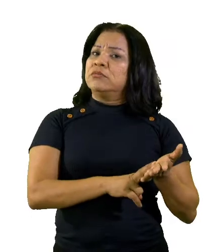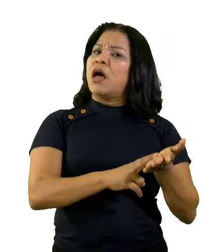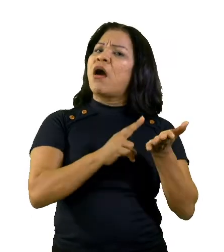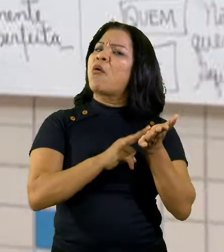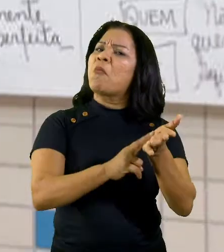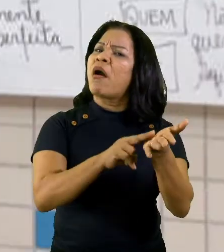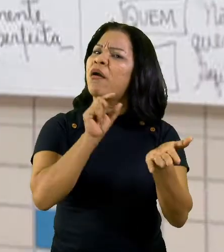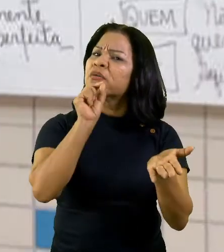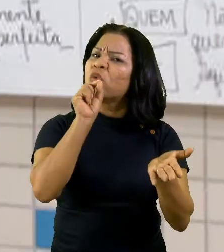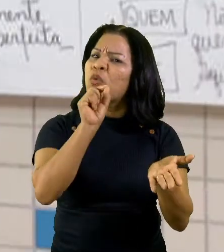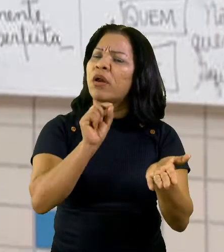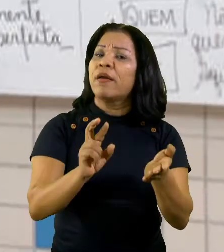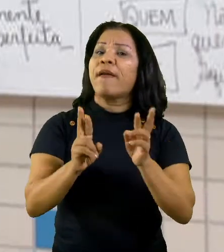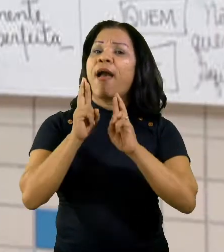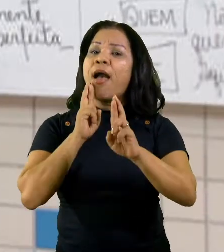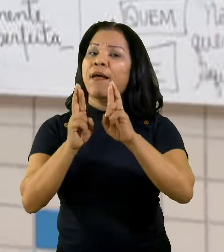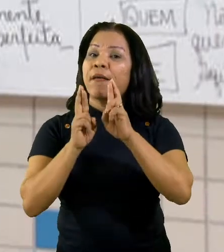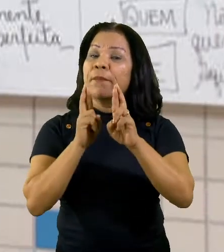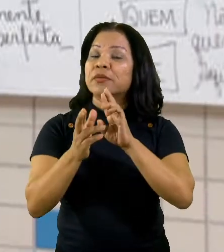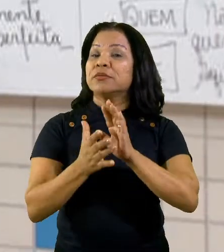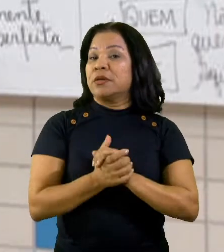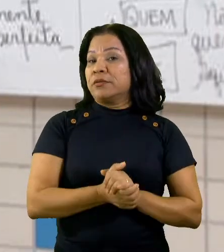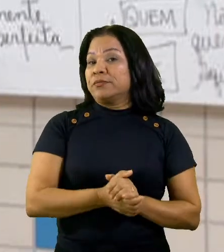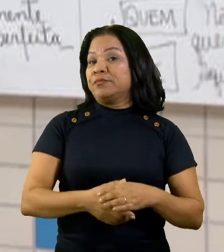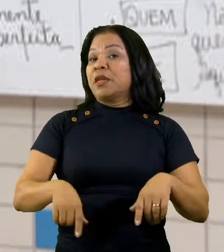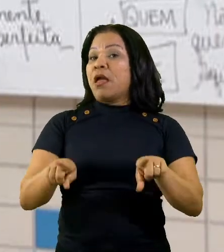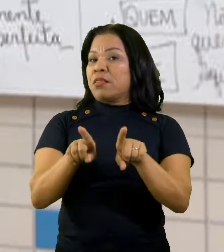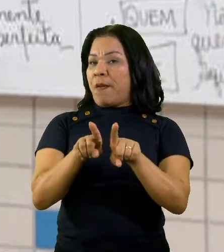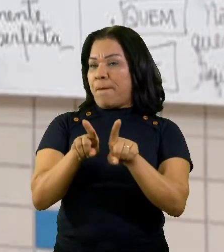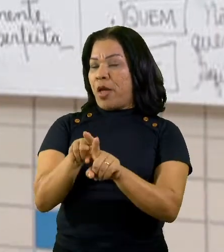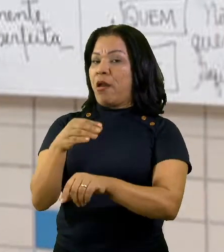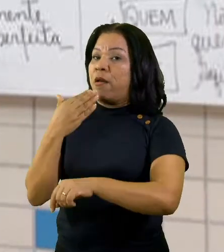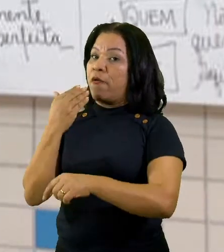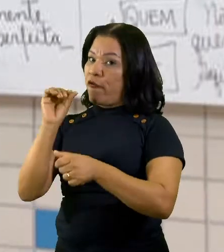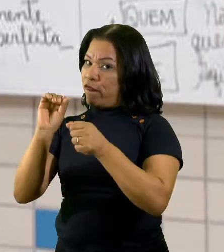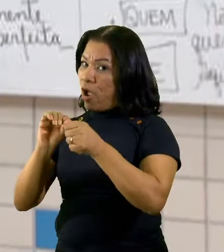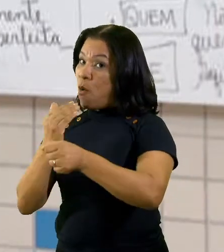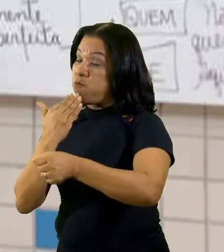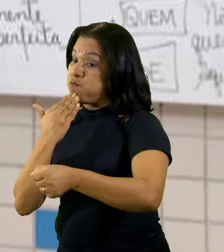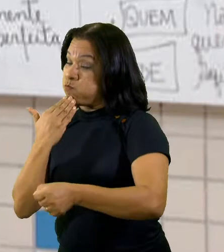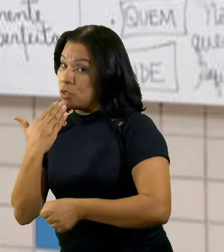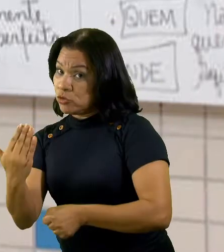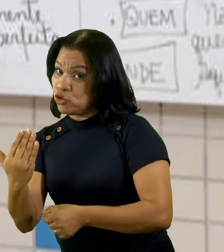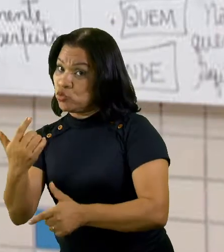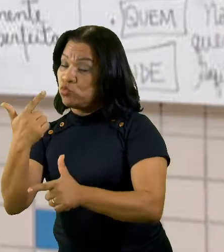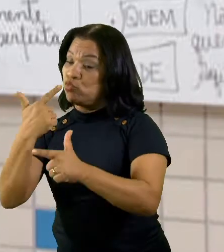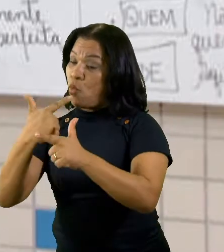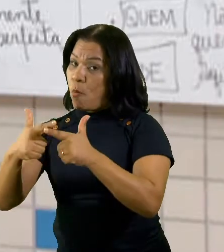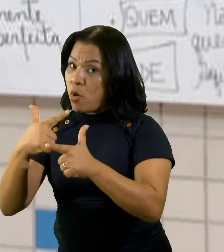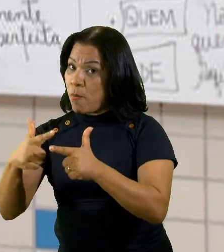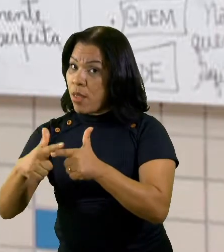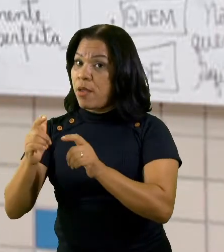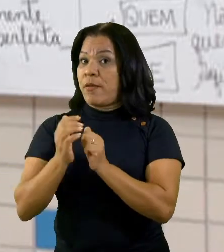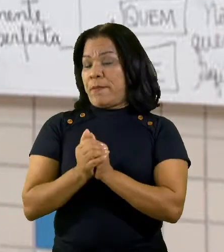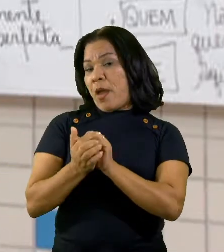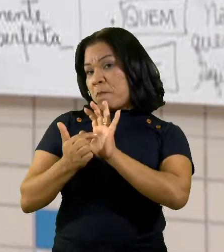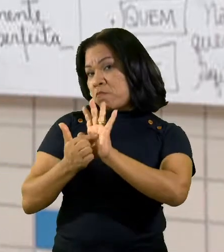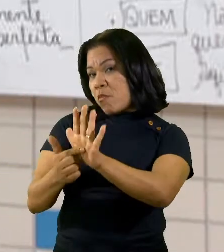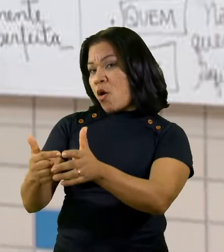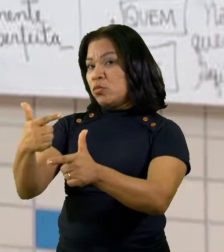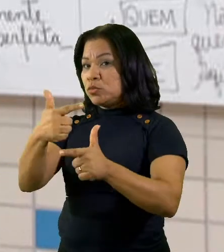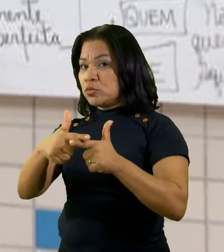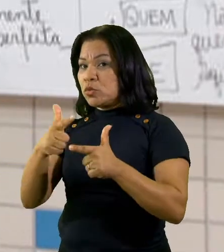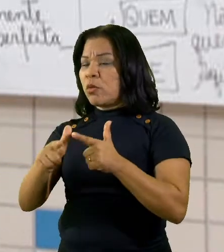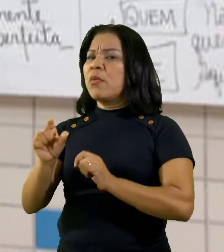E, ao mesmo tempo, ele faz uma solicitação do problema que acontece com ele, que foi o